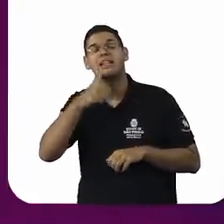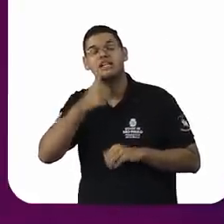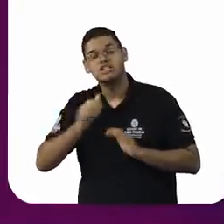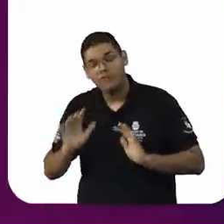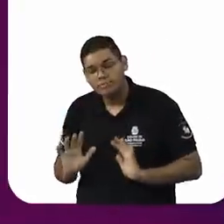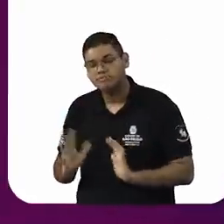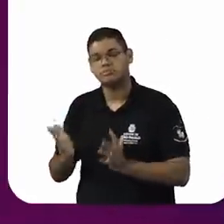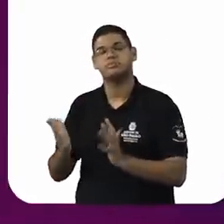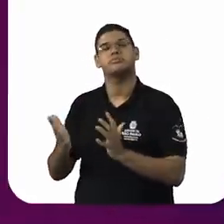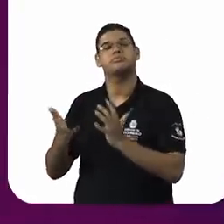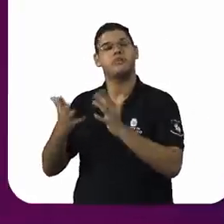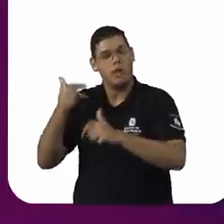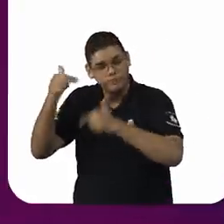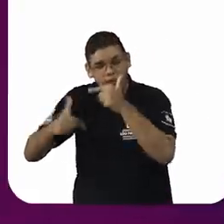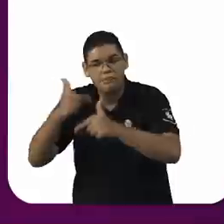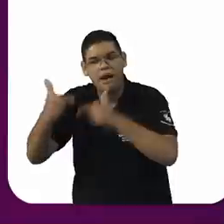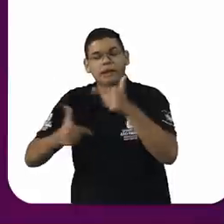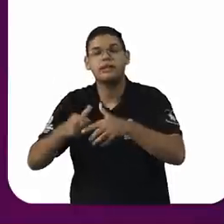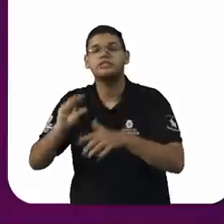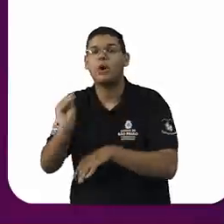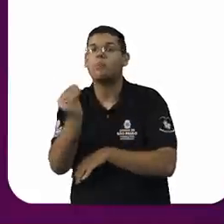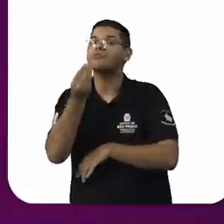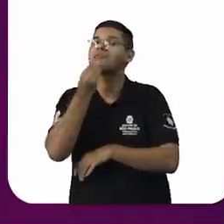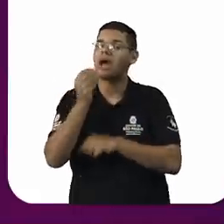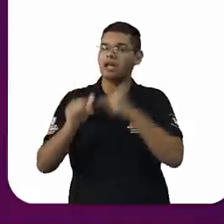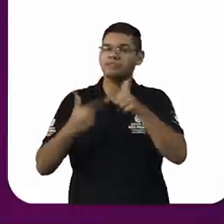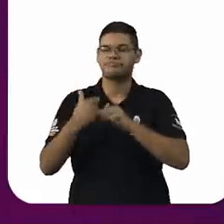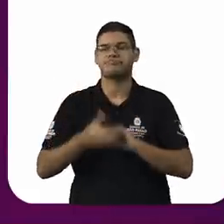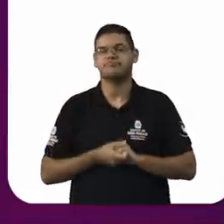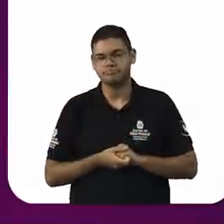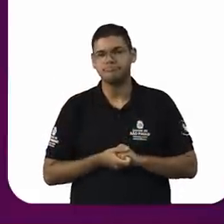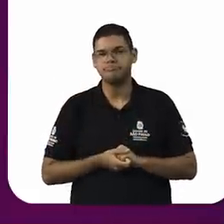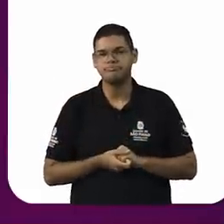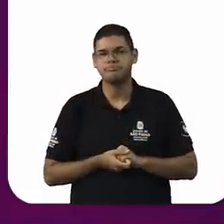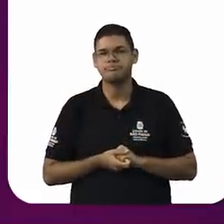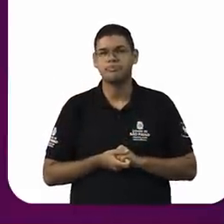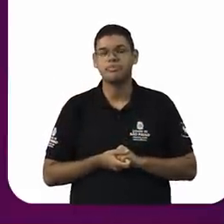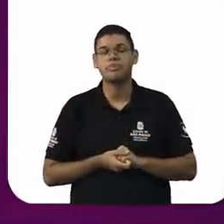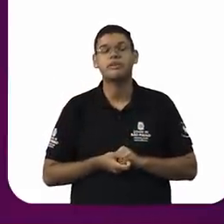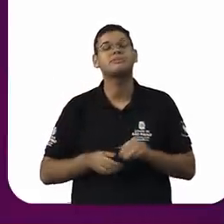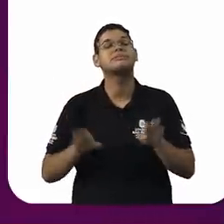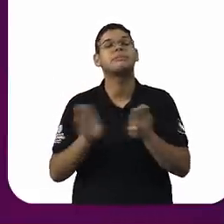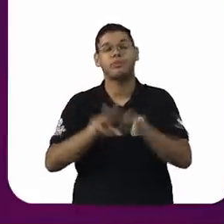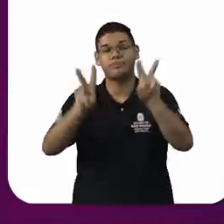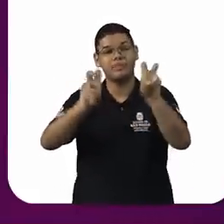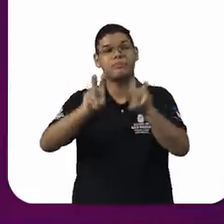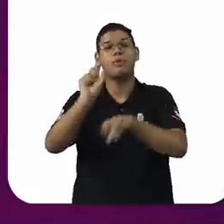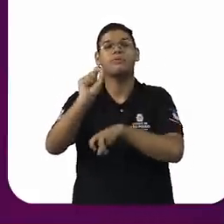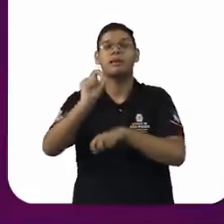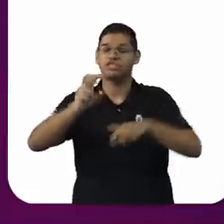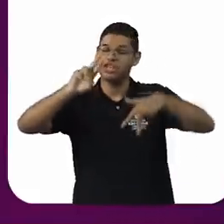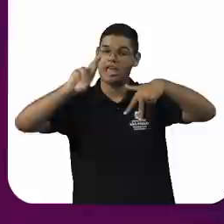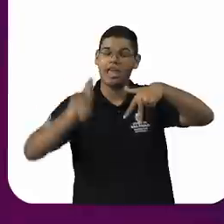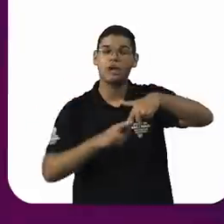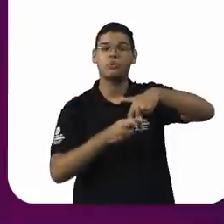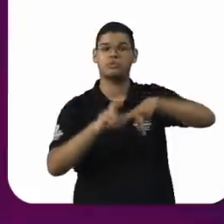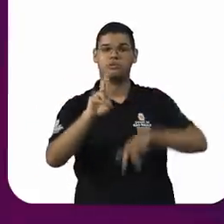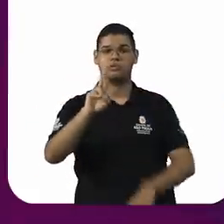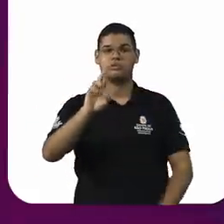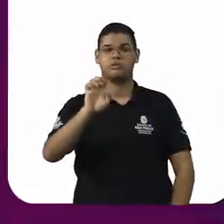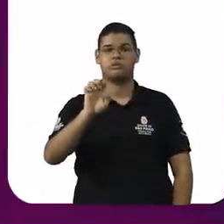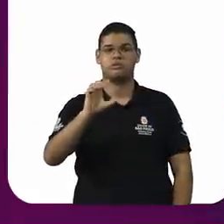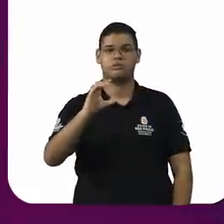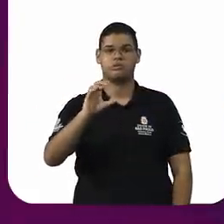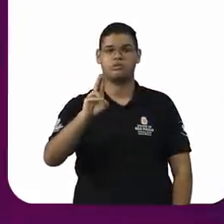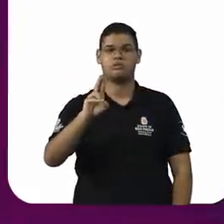Outro aspecto que é muito interessante é o acesso a recursos. recursos para abrir o seu próprio negócio, recursos